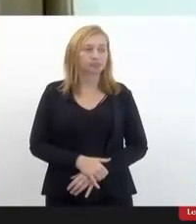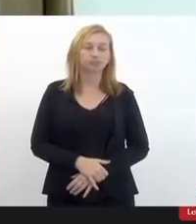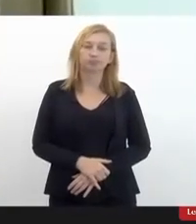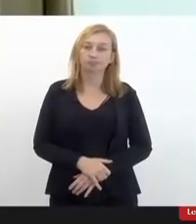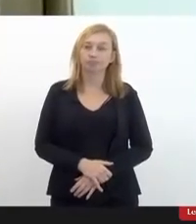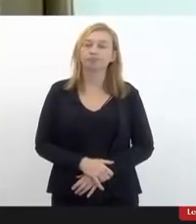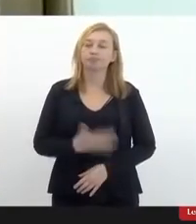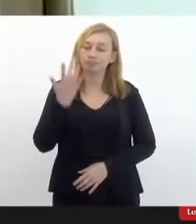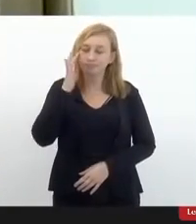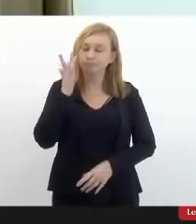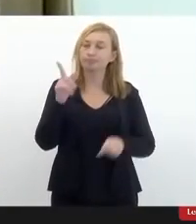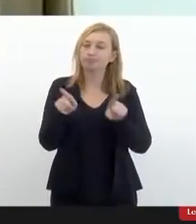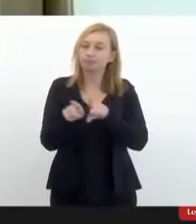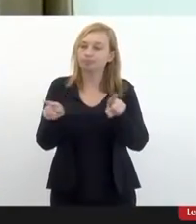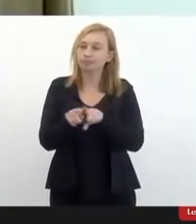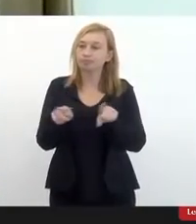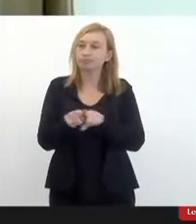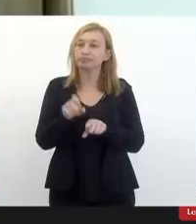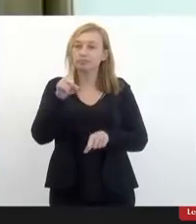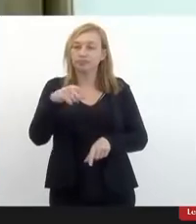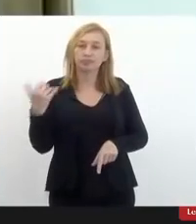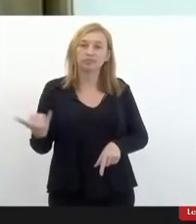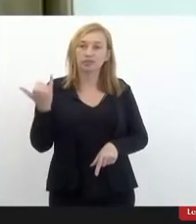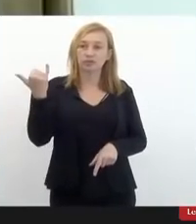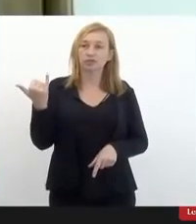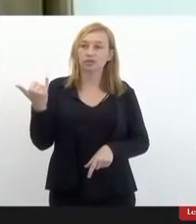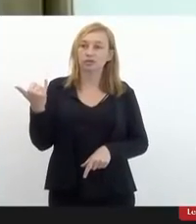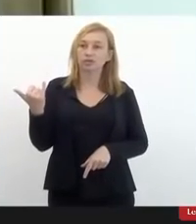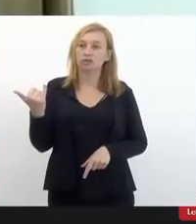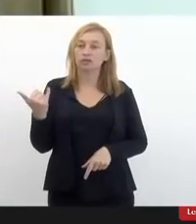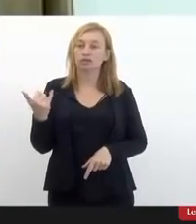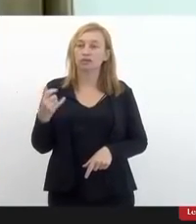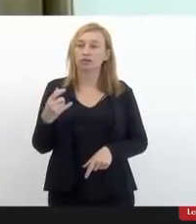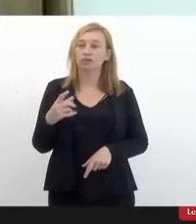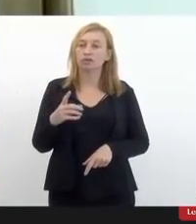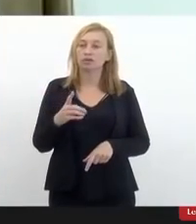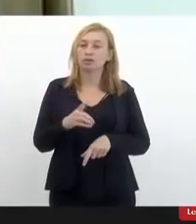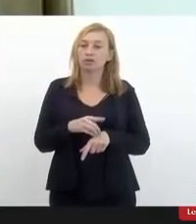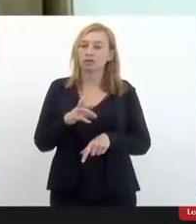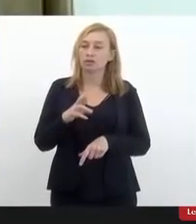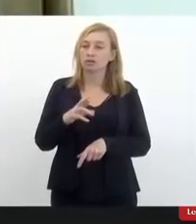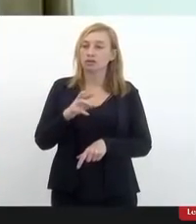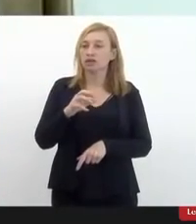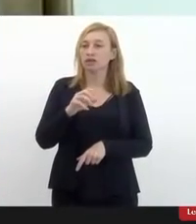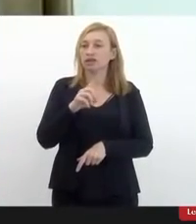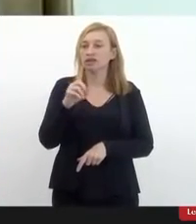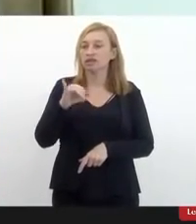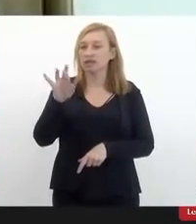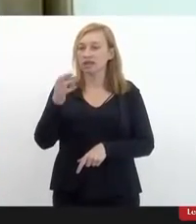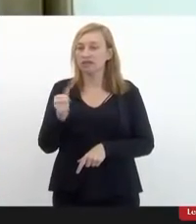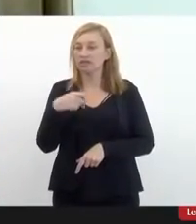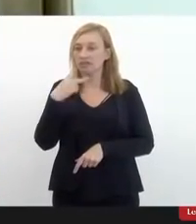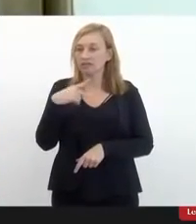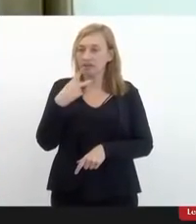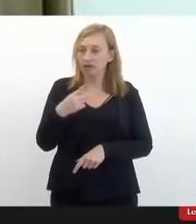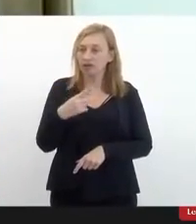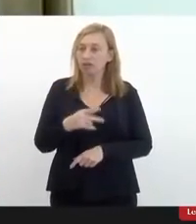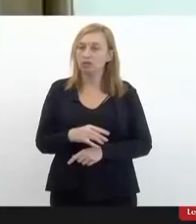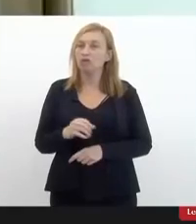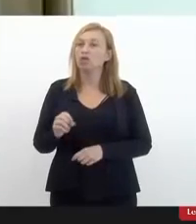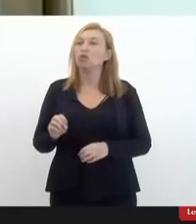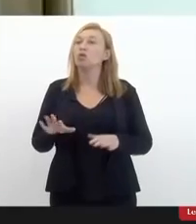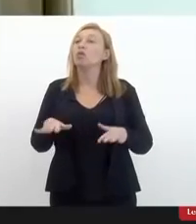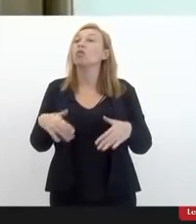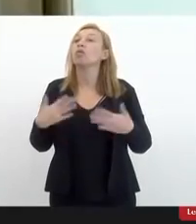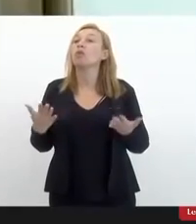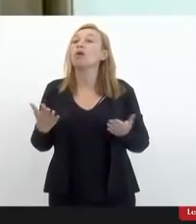E acho que também é muito importante, como a dona Zara falou, com muita propriedade, é definir quais